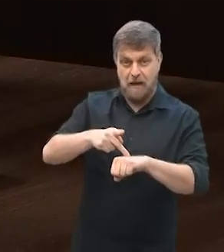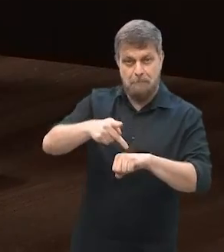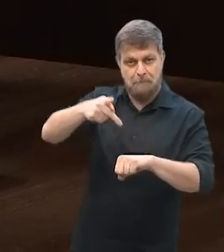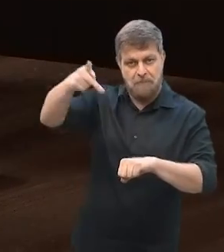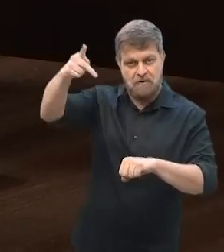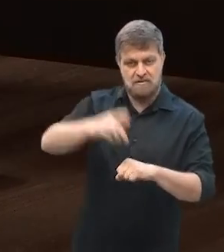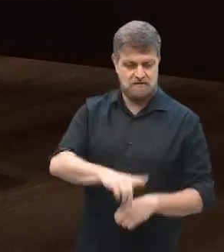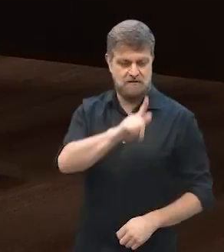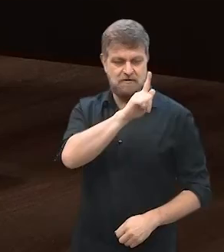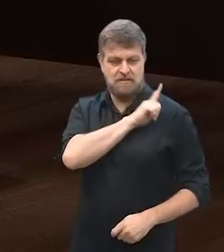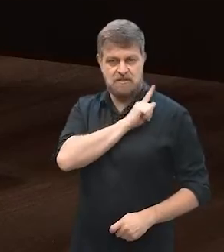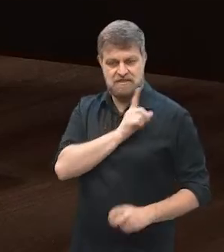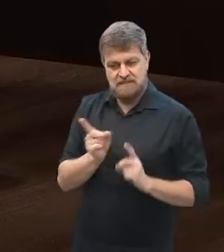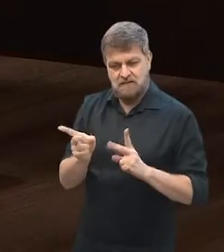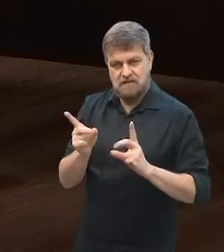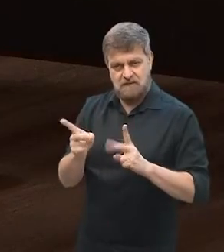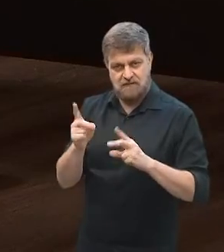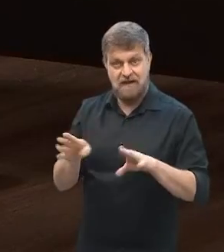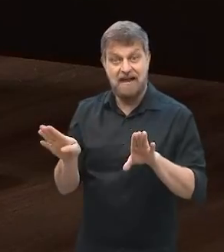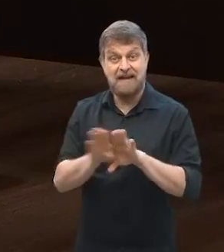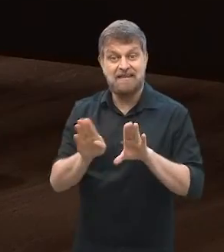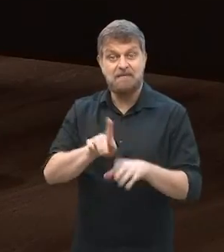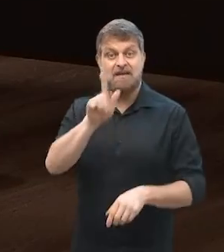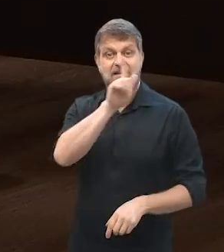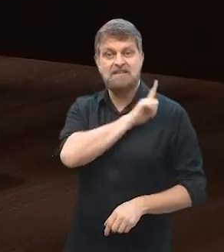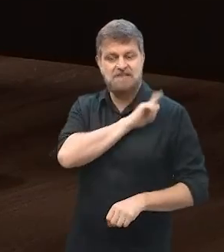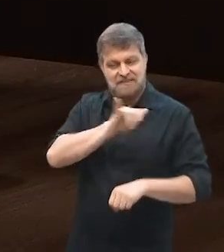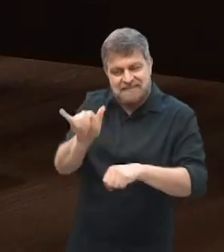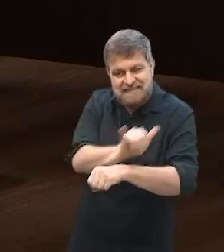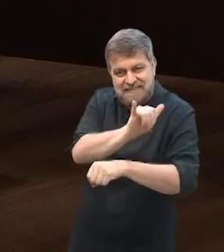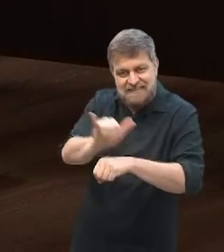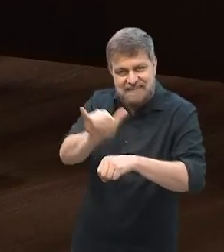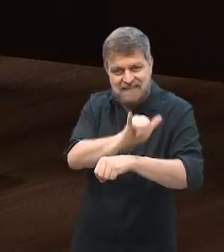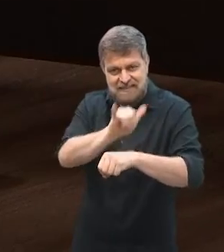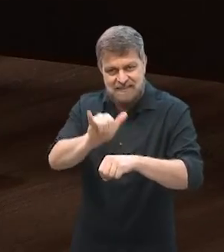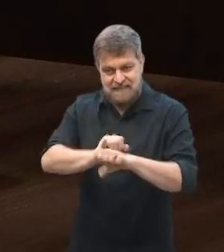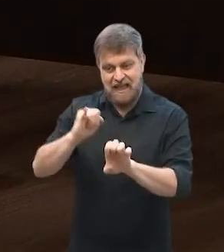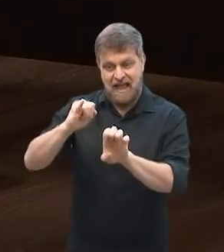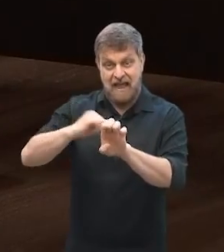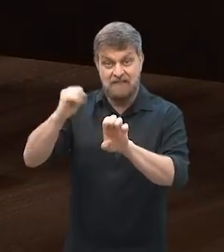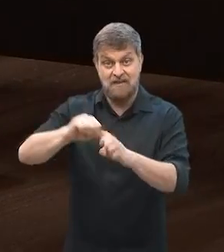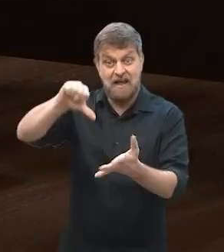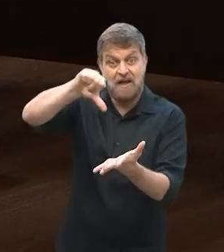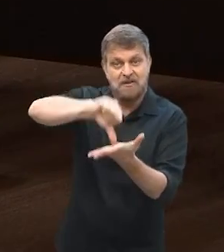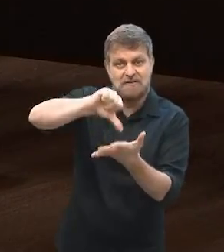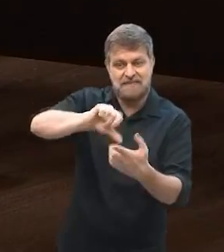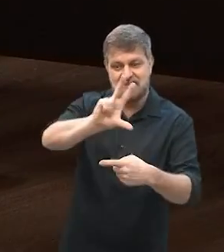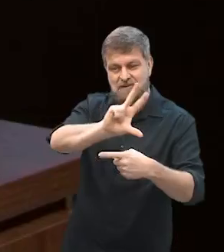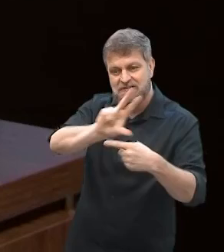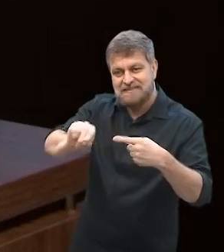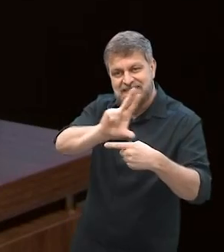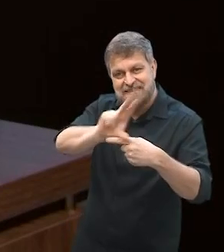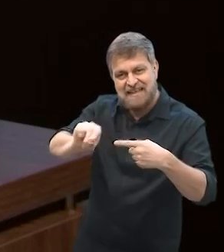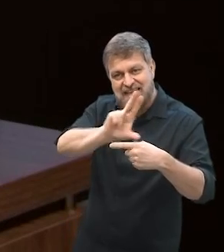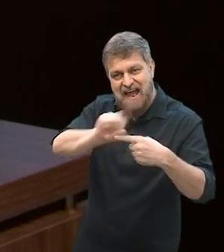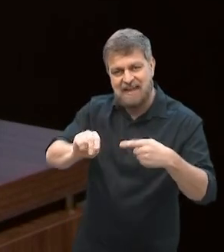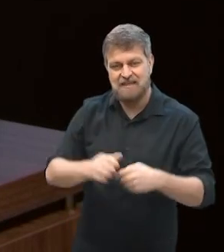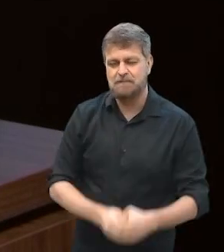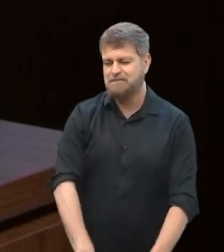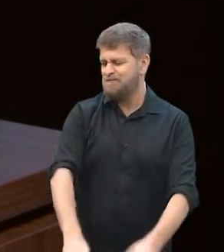-graduação em gestão de negócios e de gestão estratégica da inovação do Centro Universitário Senac,